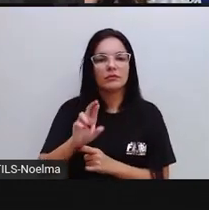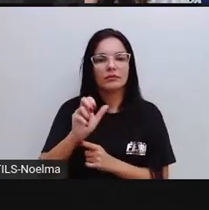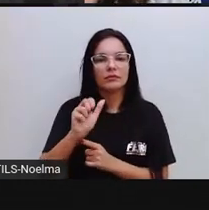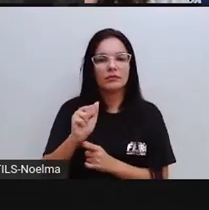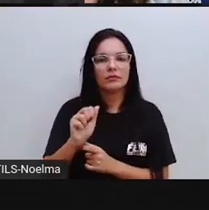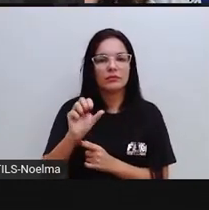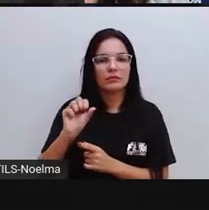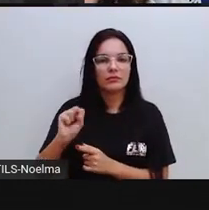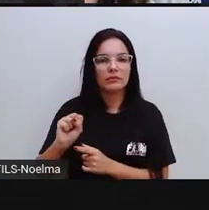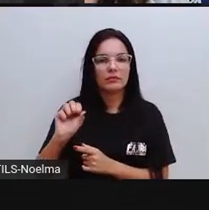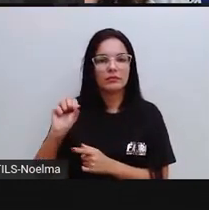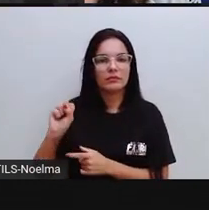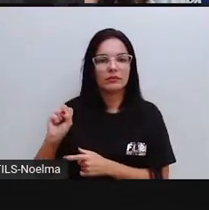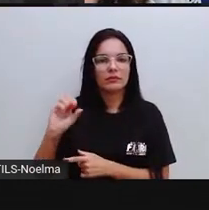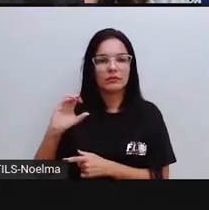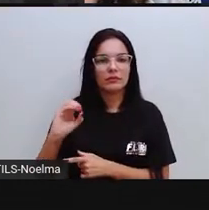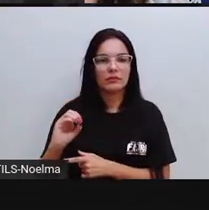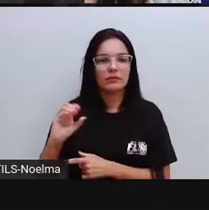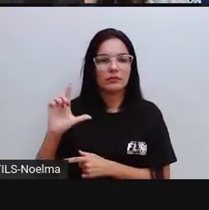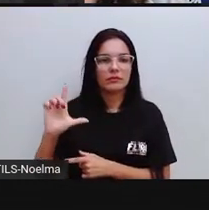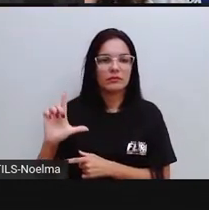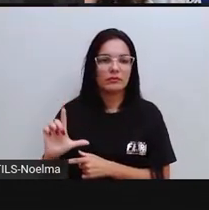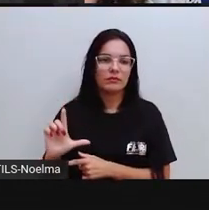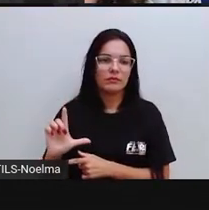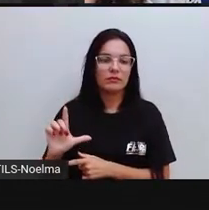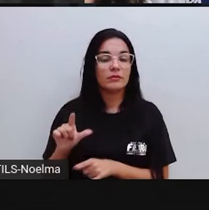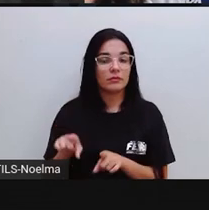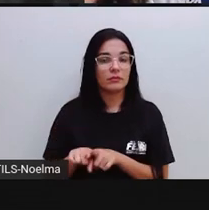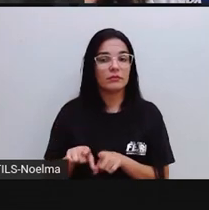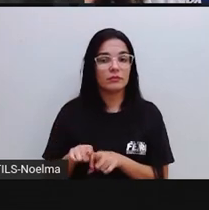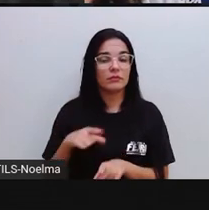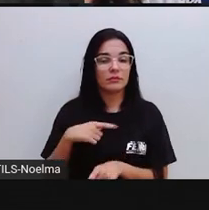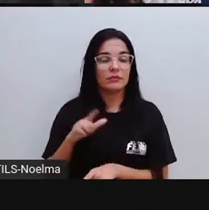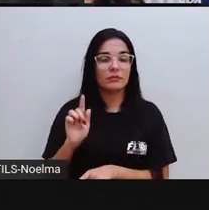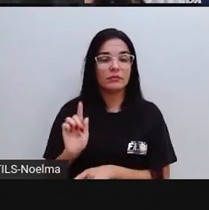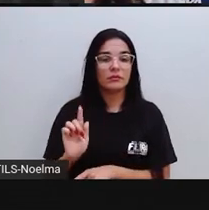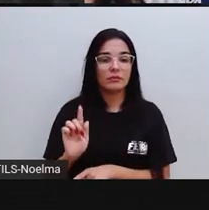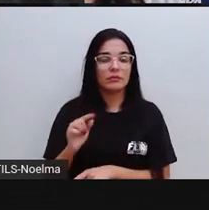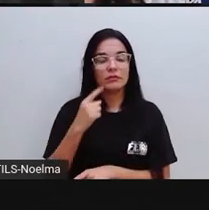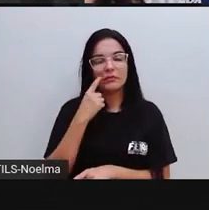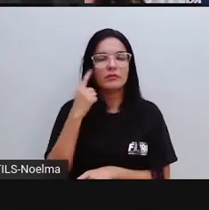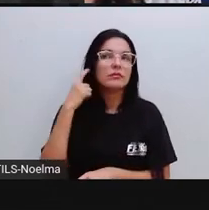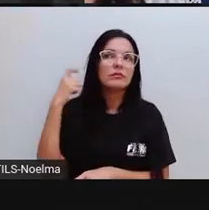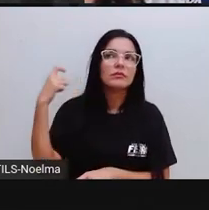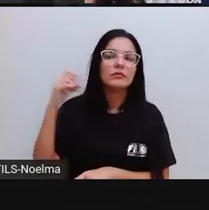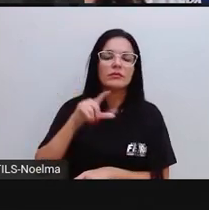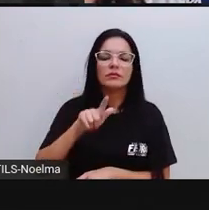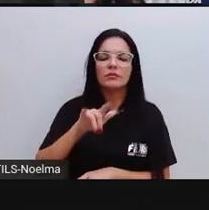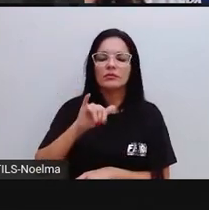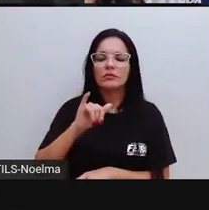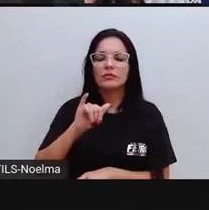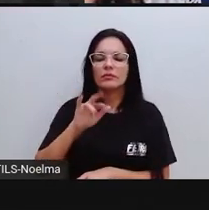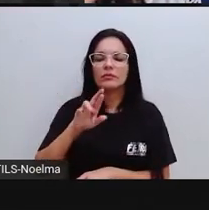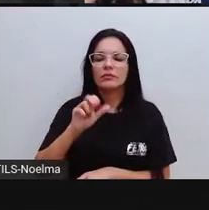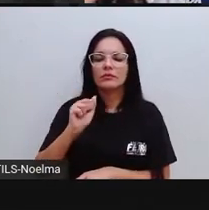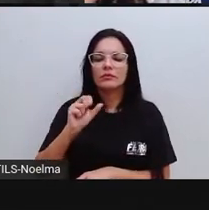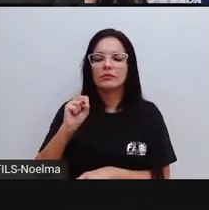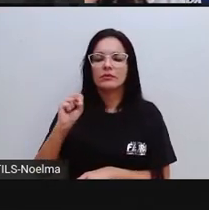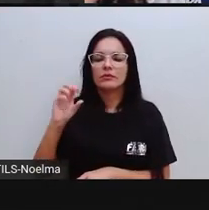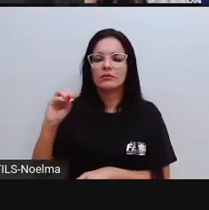ela foi escrita aí, né? Também com a letra guê. Vamos pronunciar pra ver o som? Girassol.